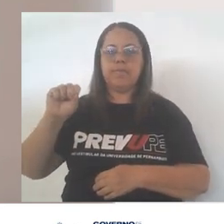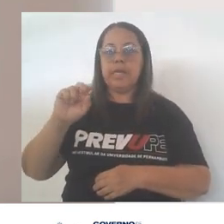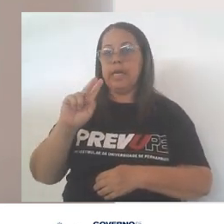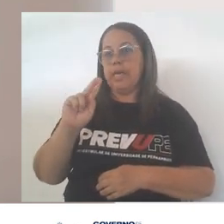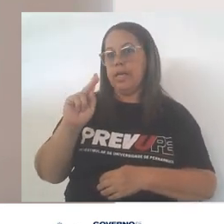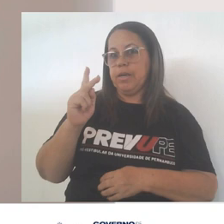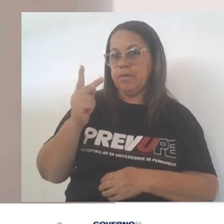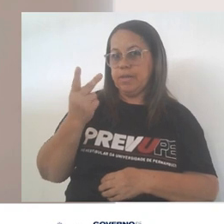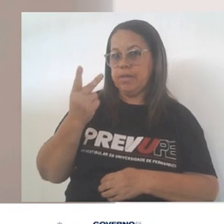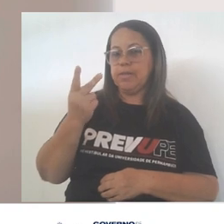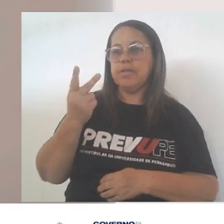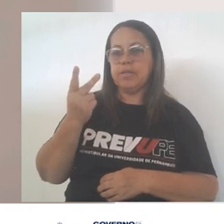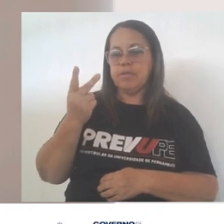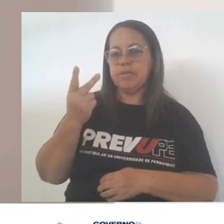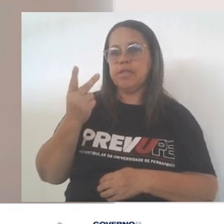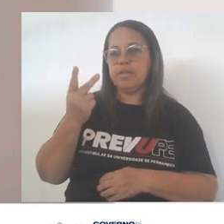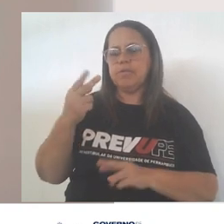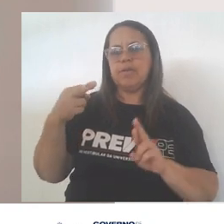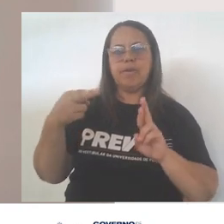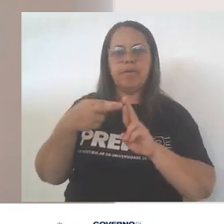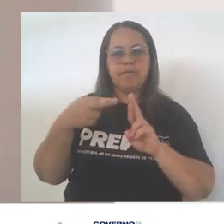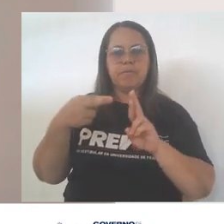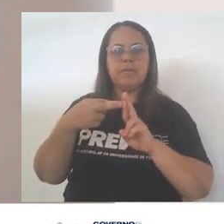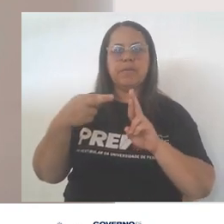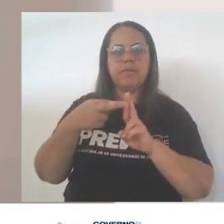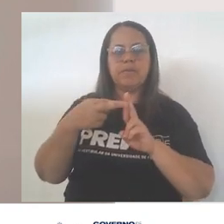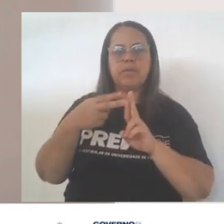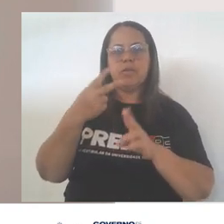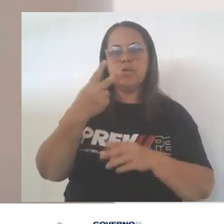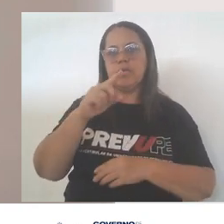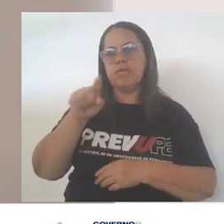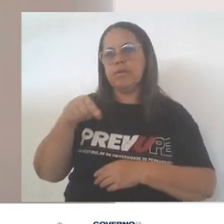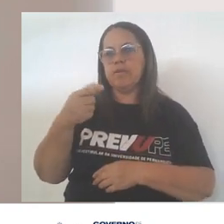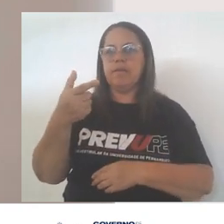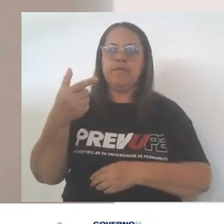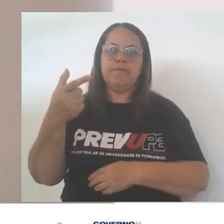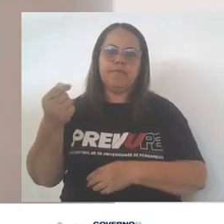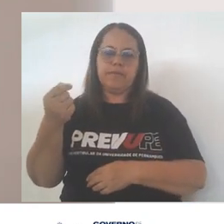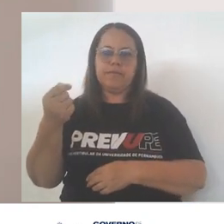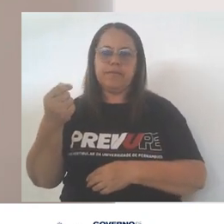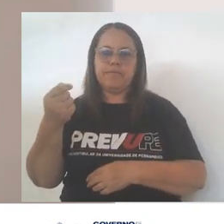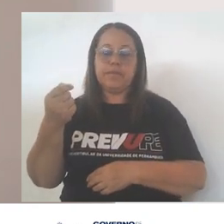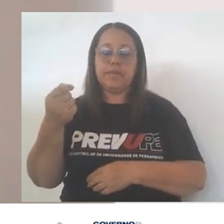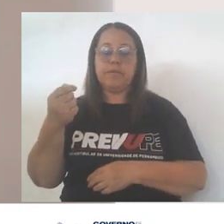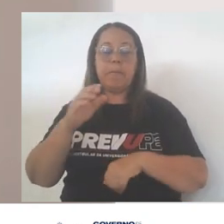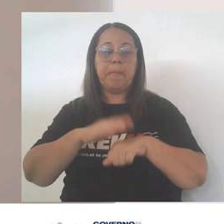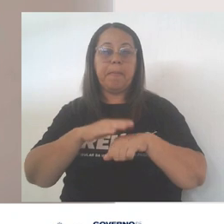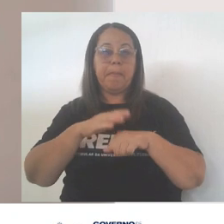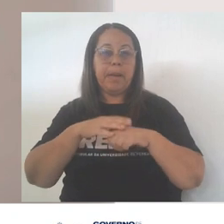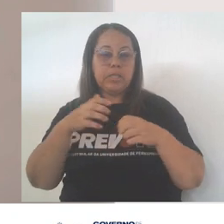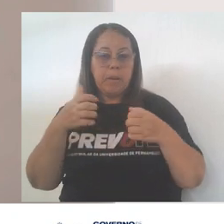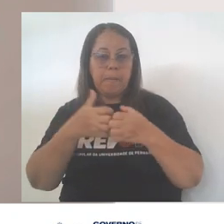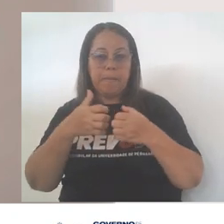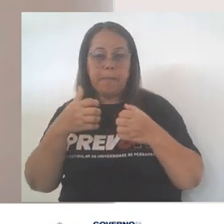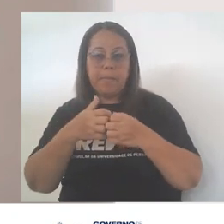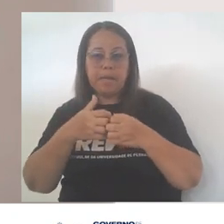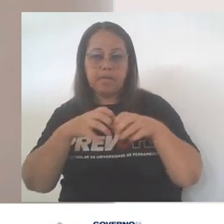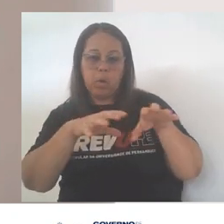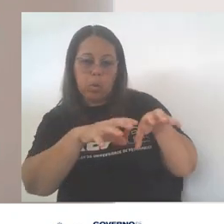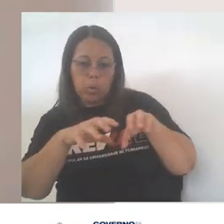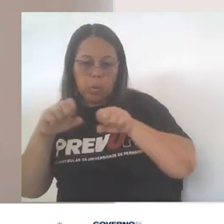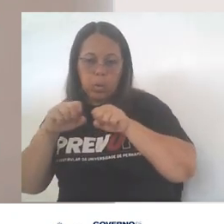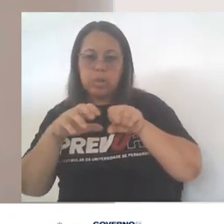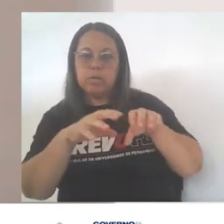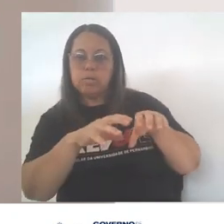usado como referência, com um valor de 2,20. Quanto mais próximo da eletronegatividade de um